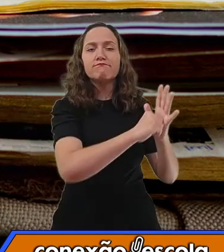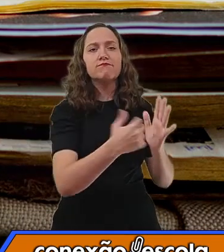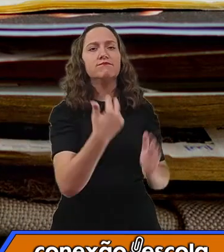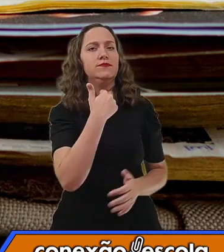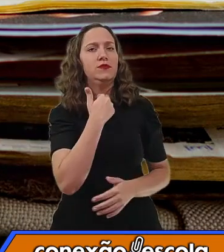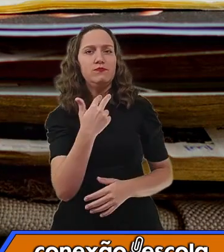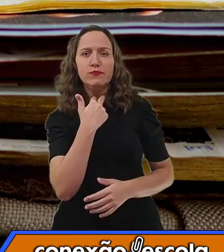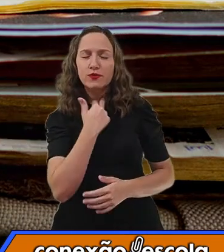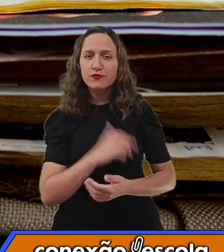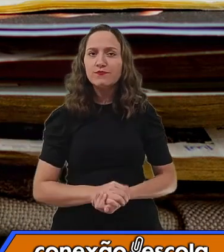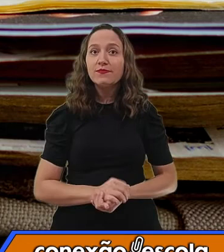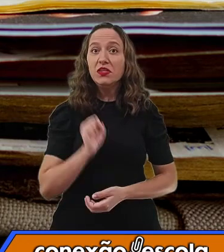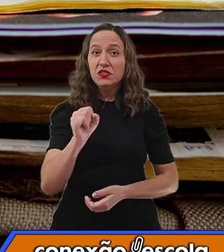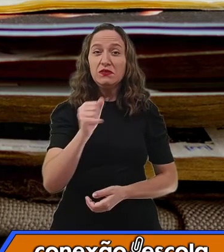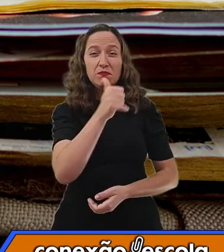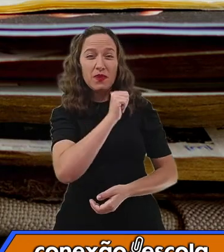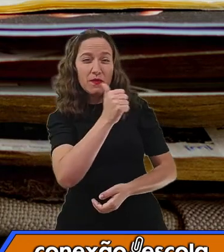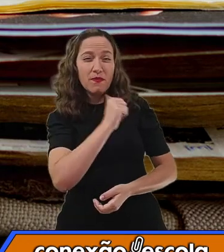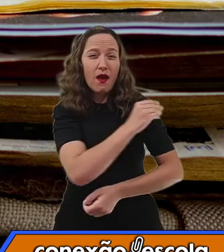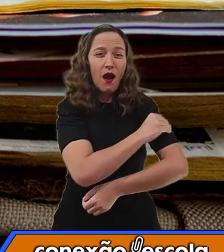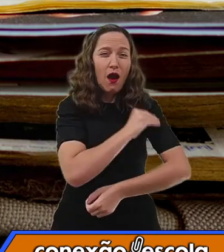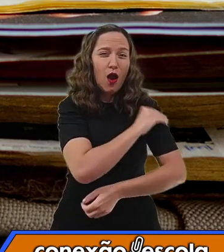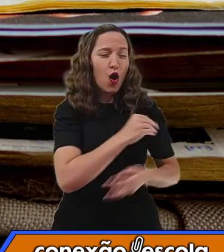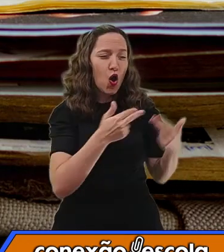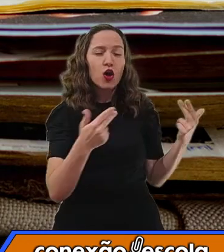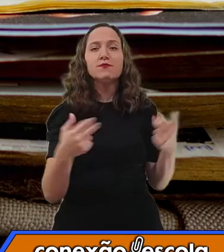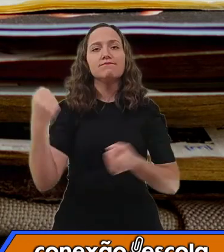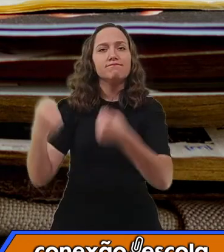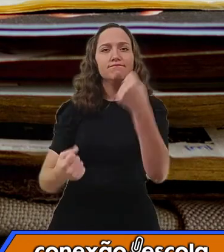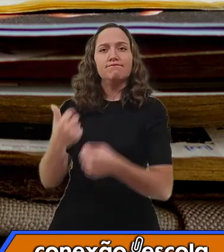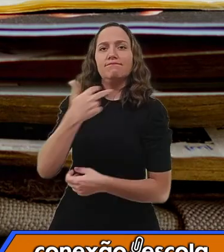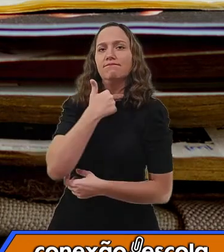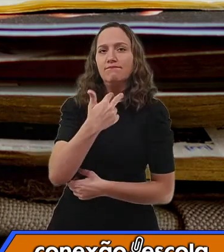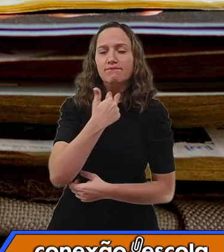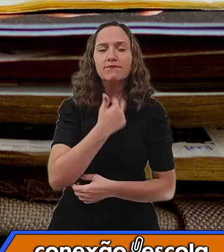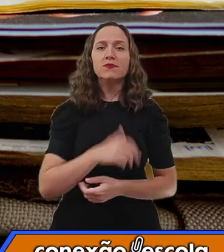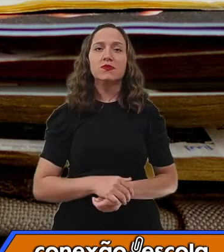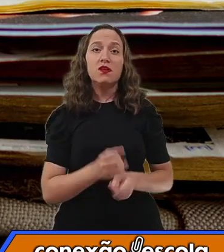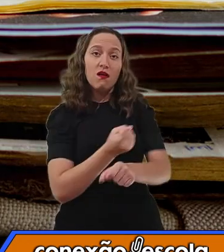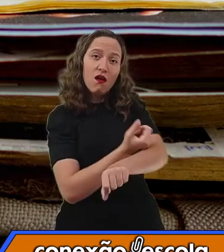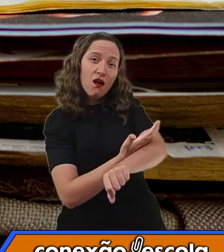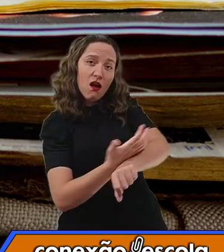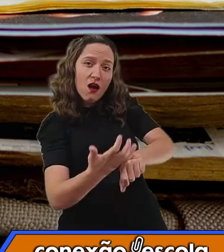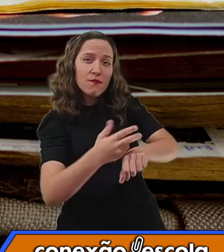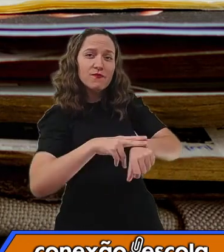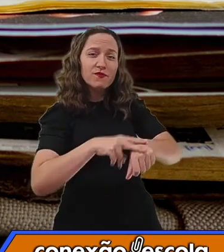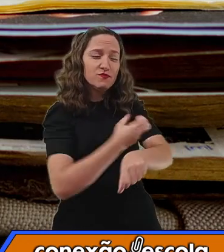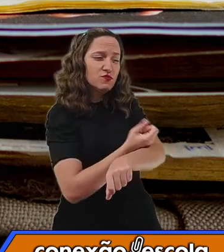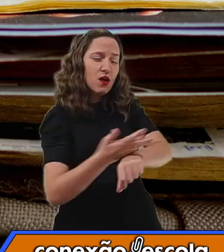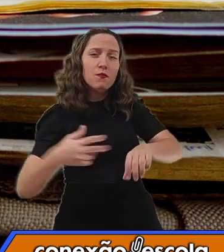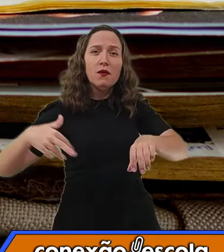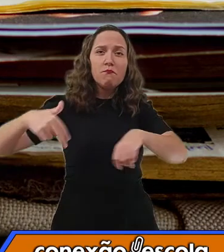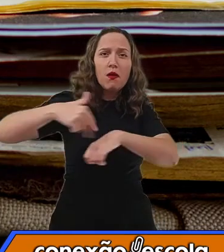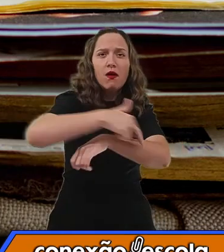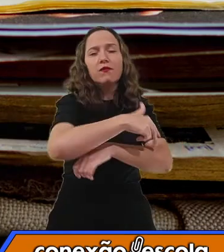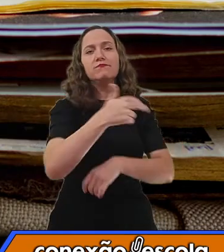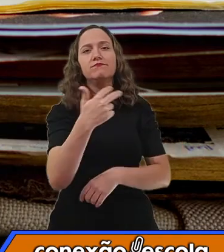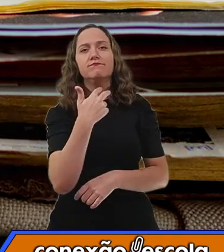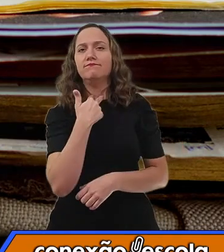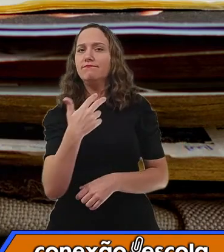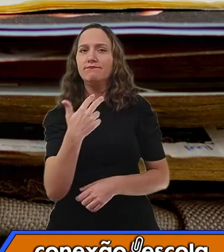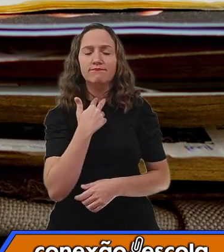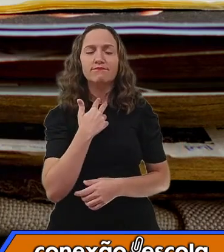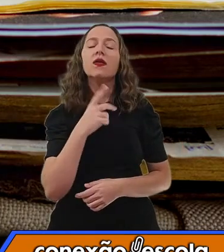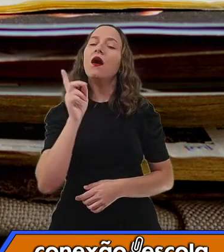Se beber, não dirija. Não pise na grama. Então, está impondo ali, dando uma